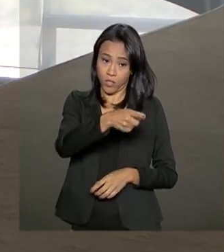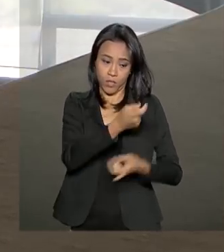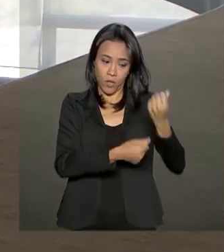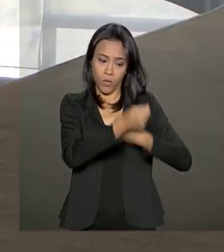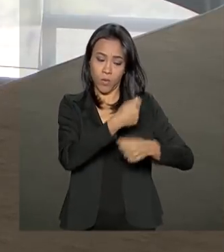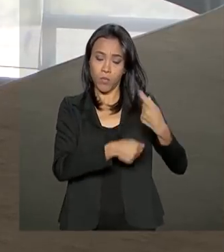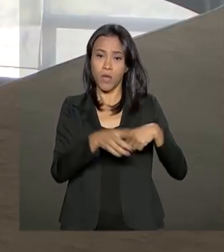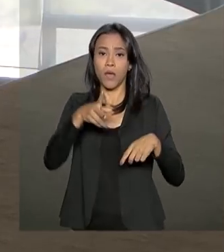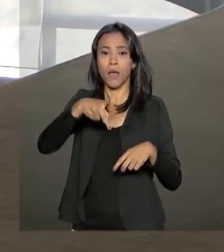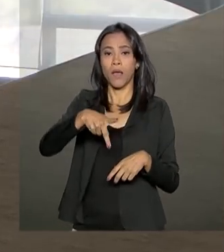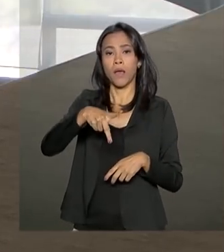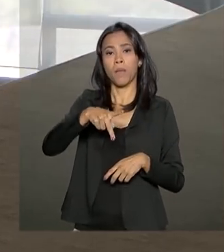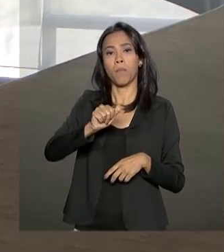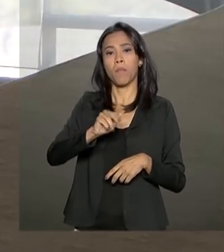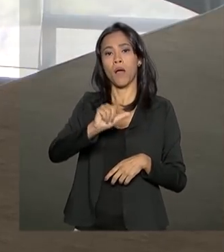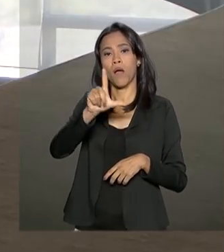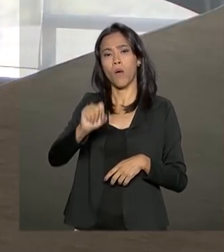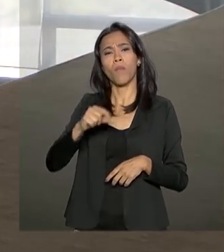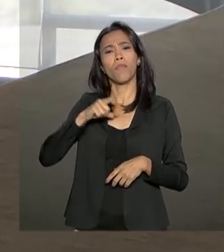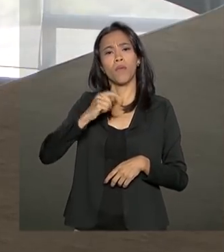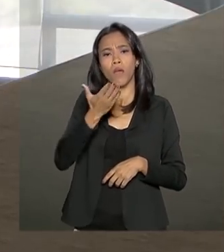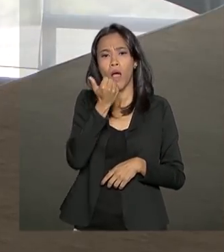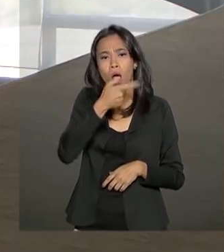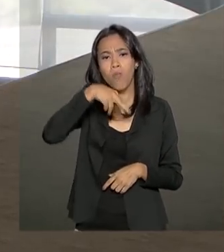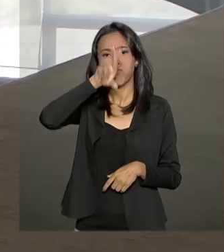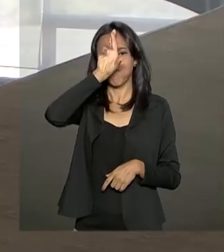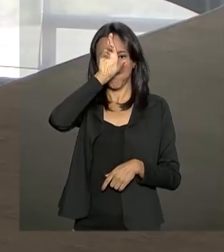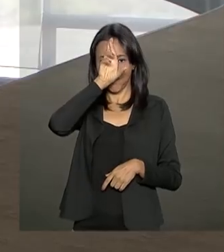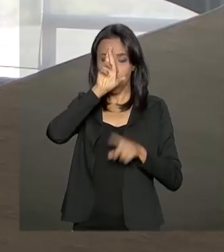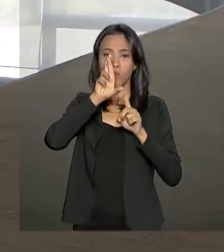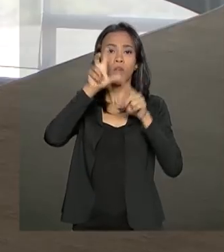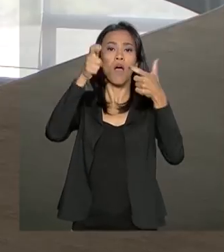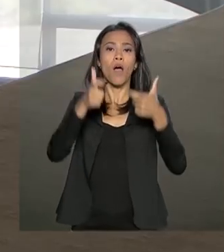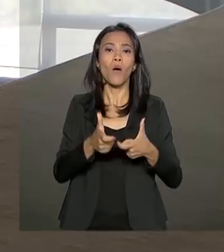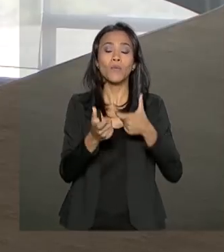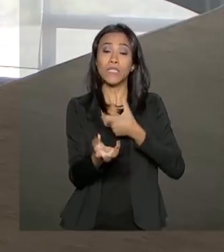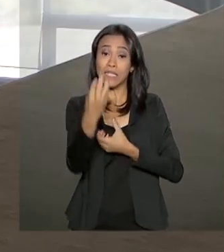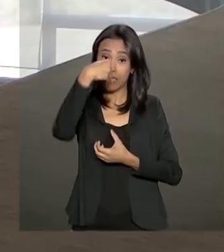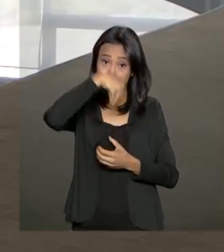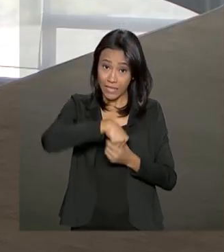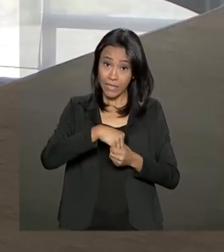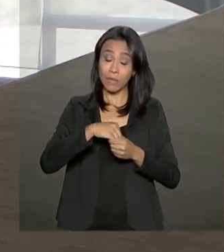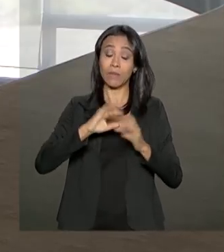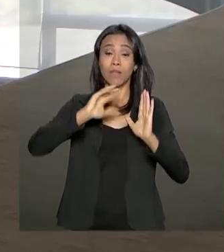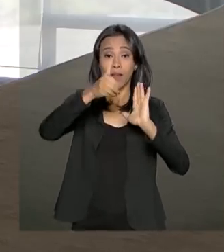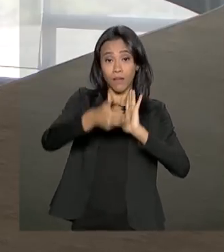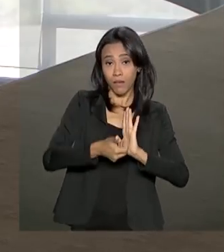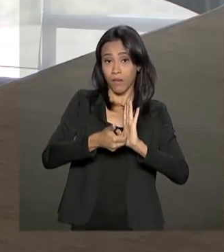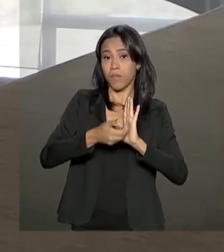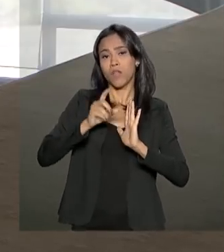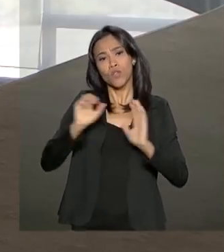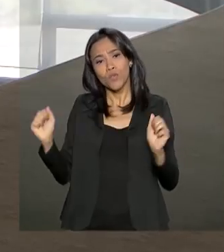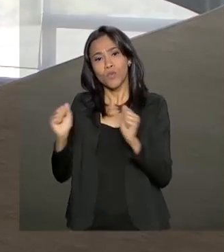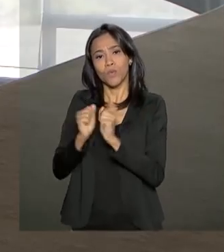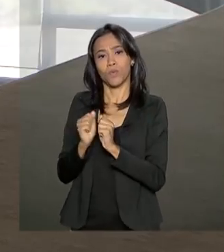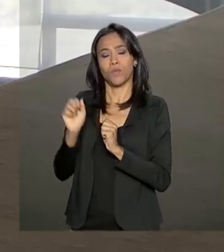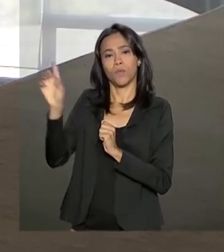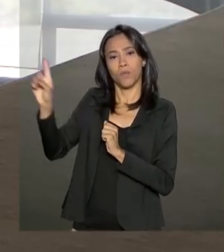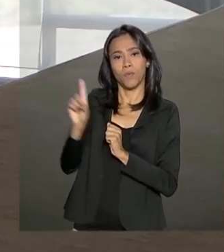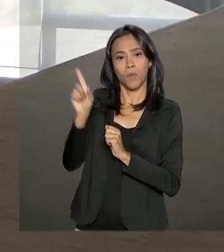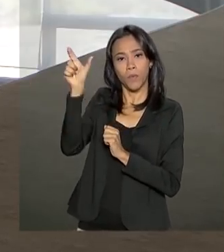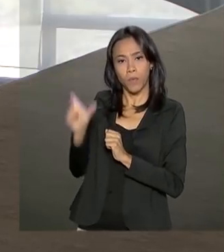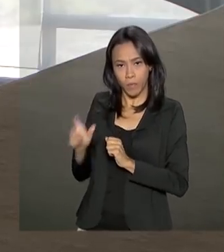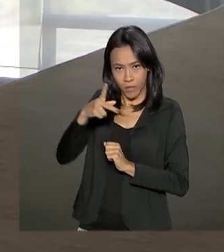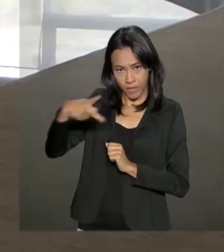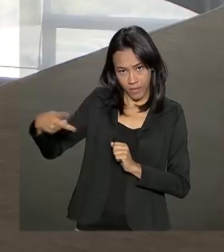um almoço hoje na residência oficial da presidência da Câmara dos Deputados com o presidente da Casa, Rodrigo Maia.